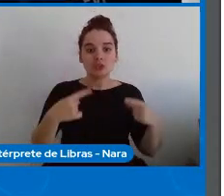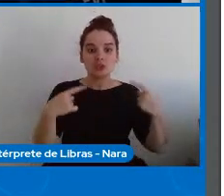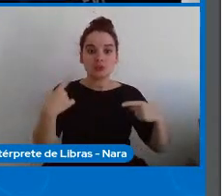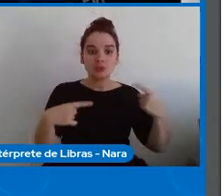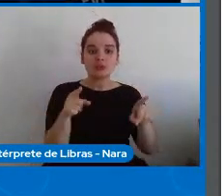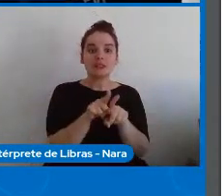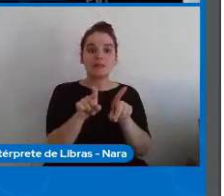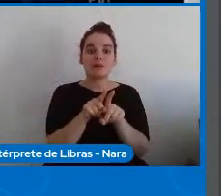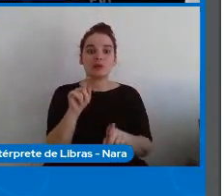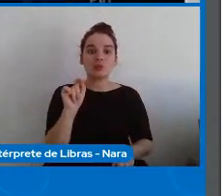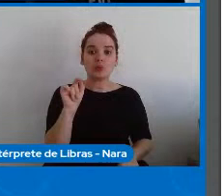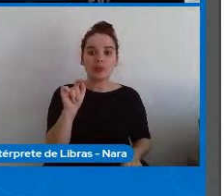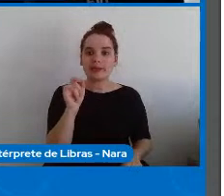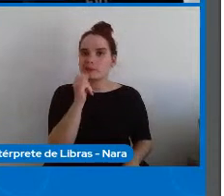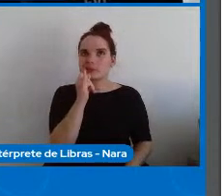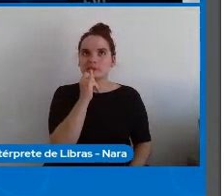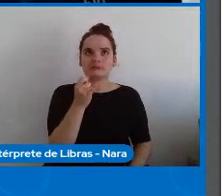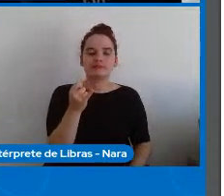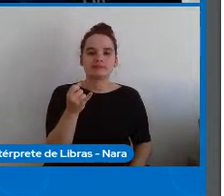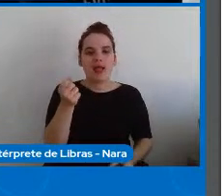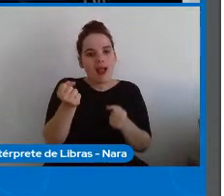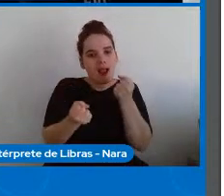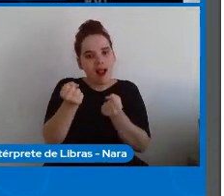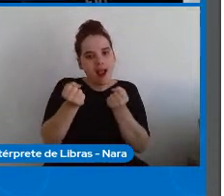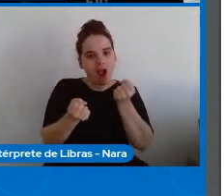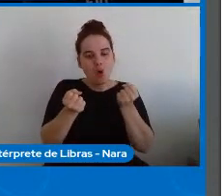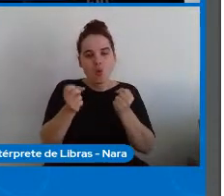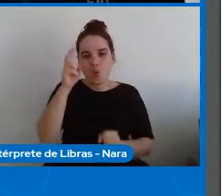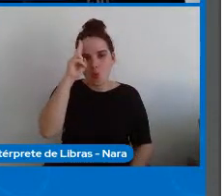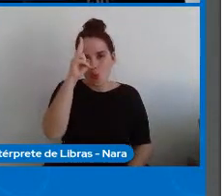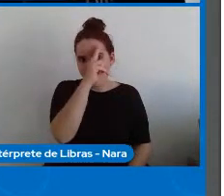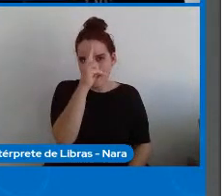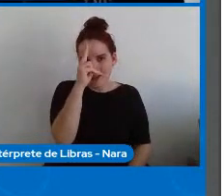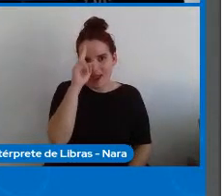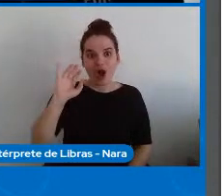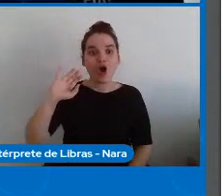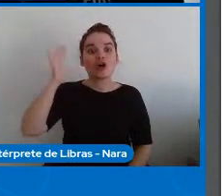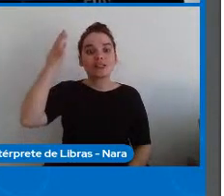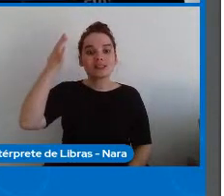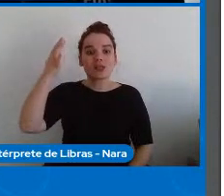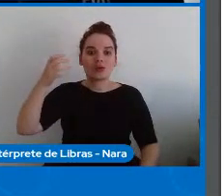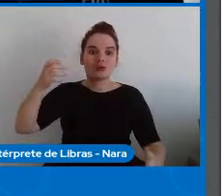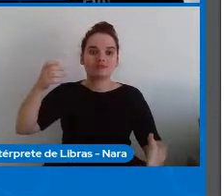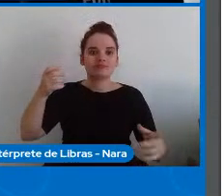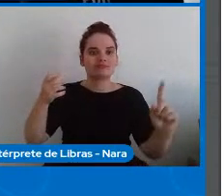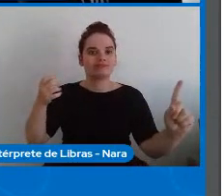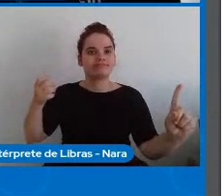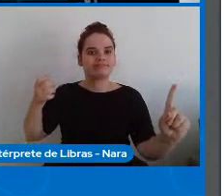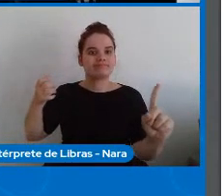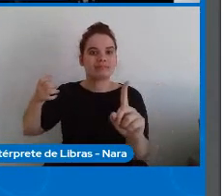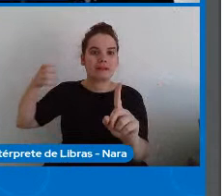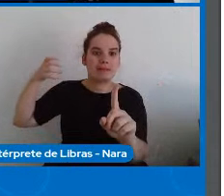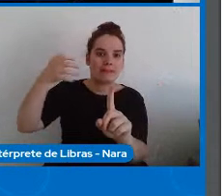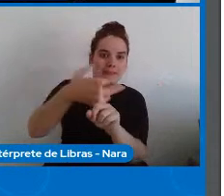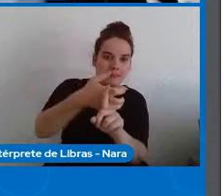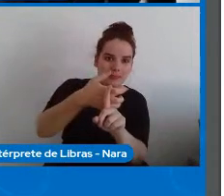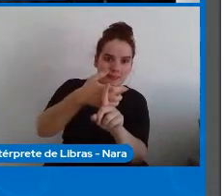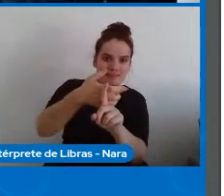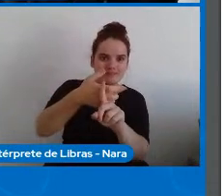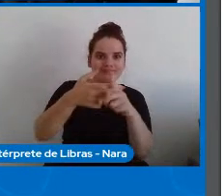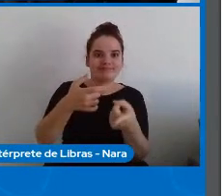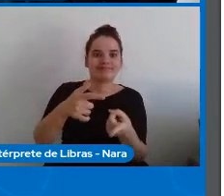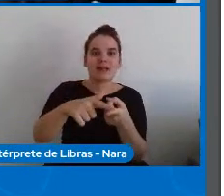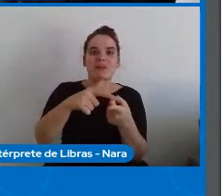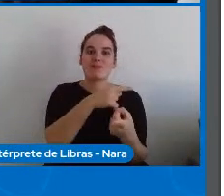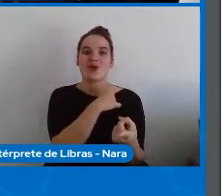o acidente com o carro autônomo da Uber que atropelou e matou uma pedestre em 2018 então isso aqui também é um